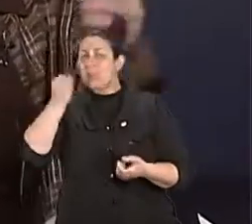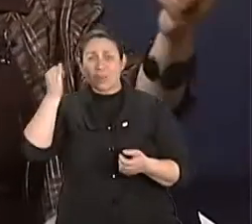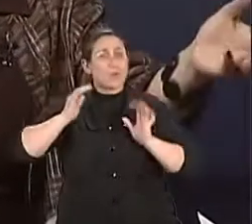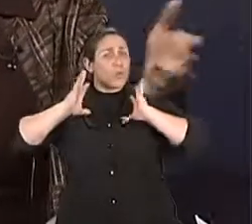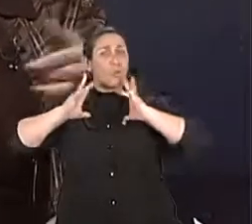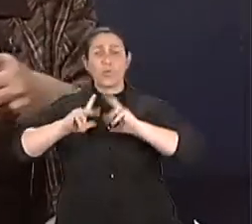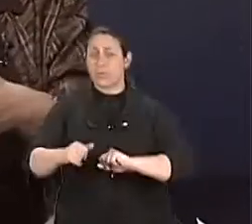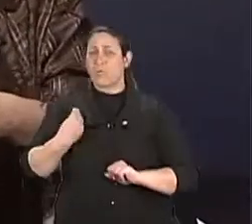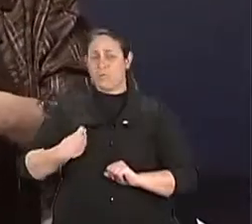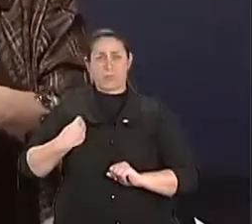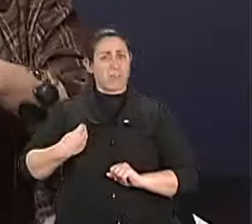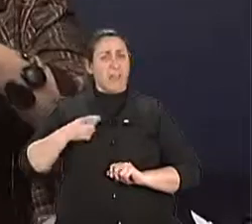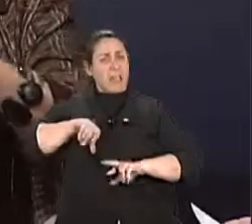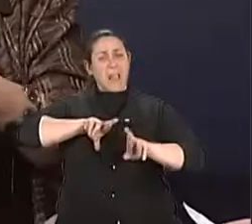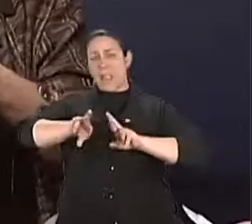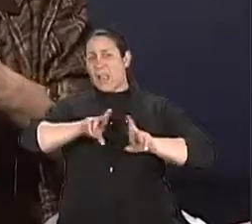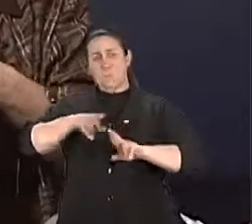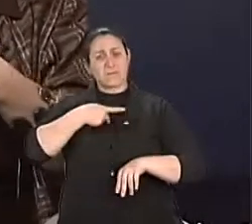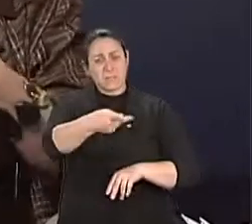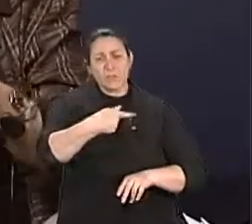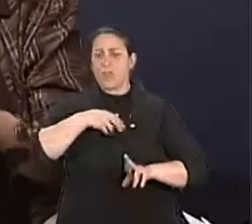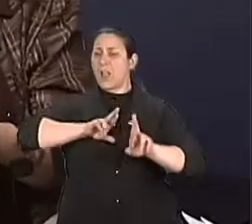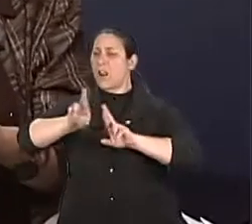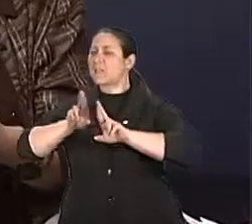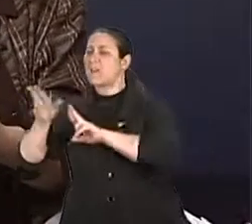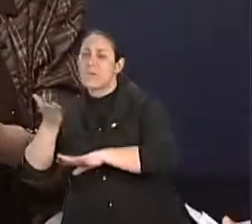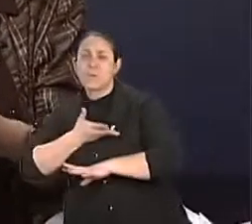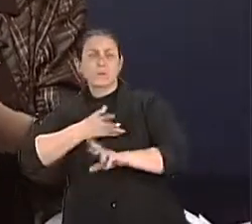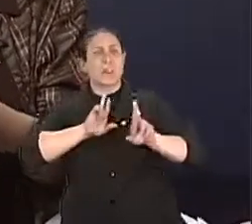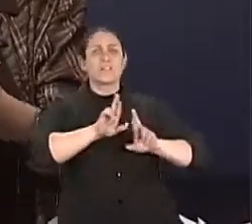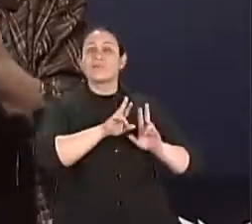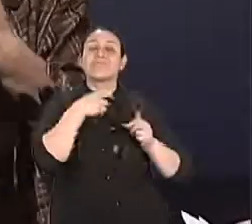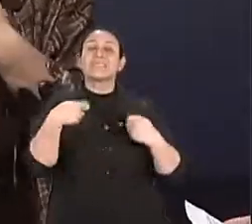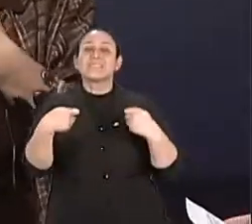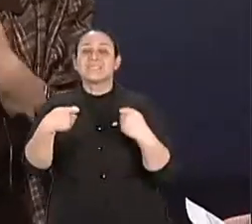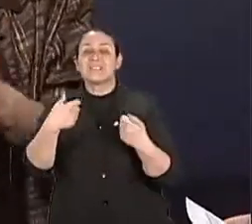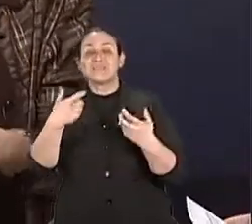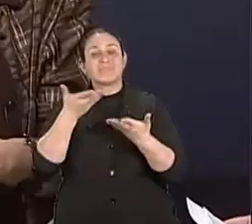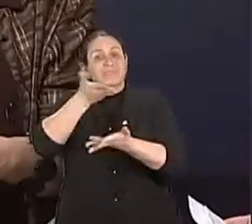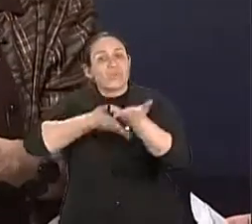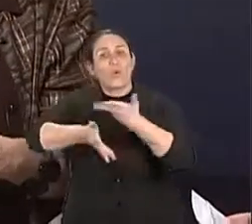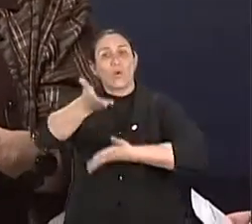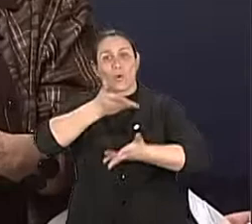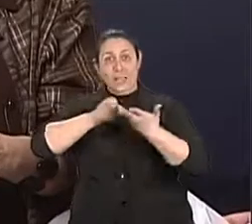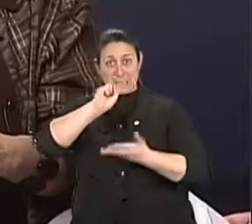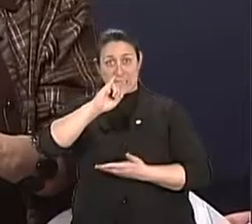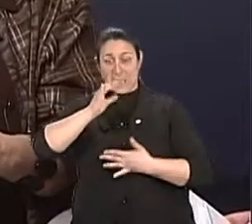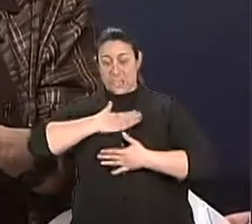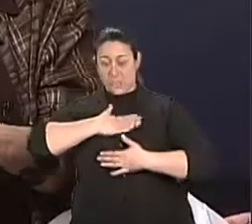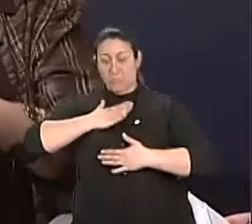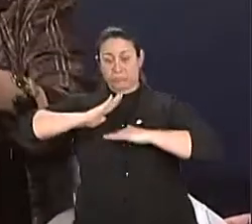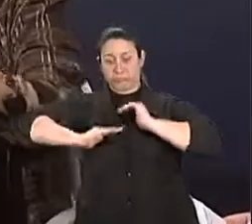É a relação contigo, é a relação com parceiro, são trocas. É assim, se eu puder crescer nesse